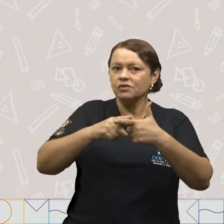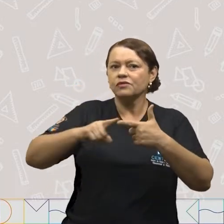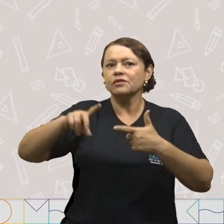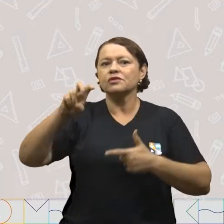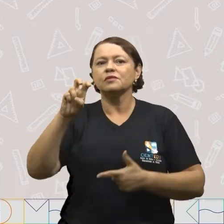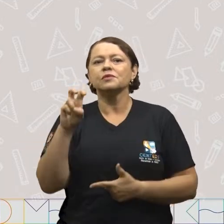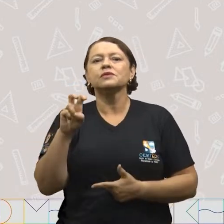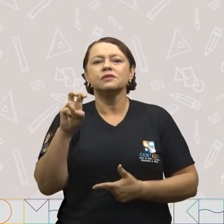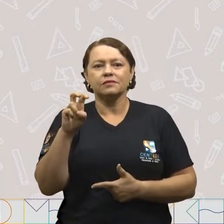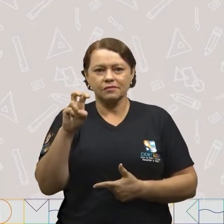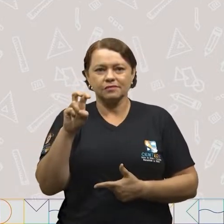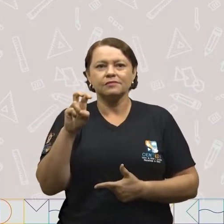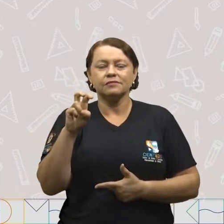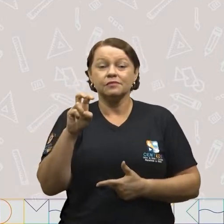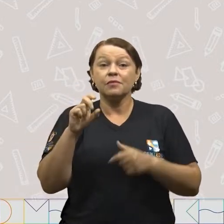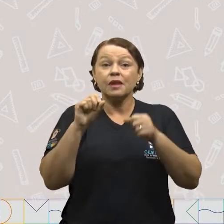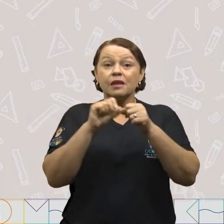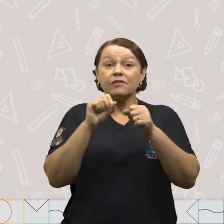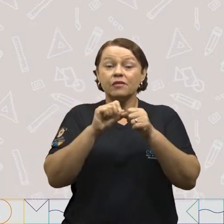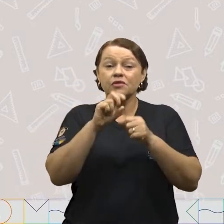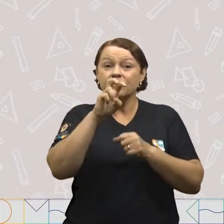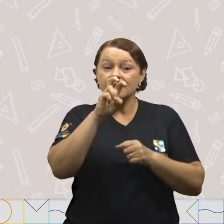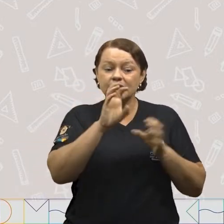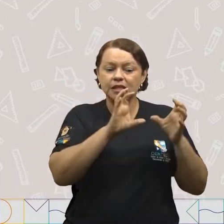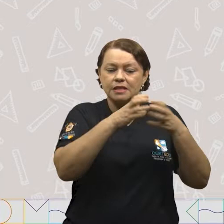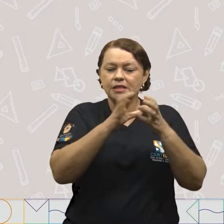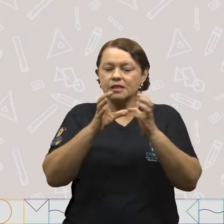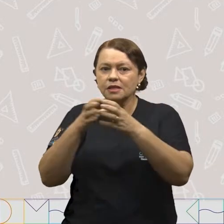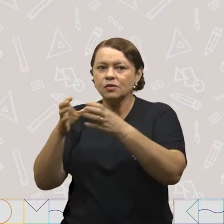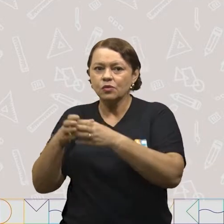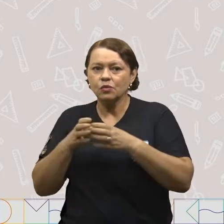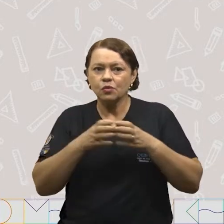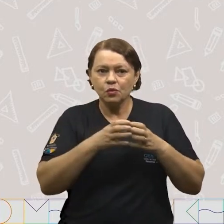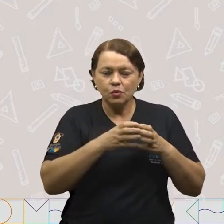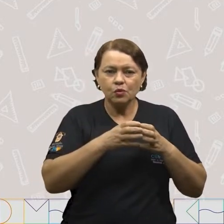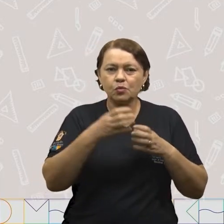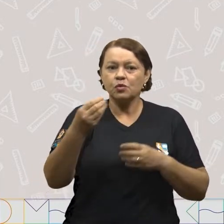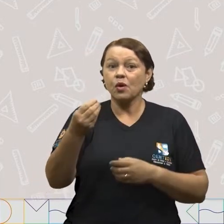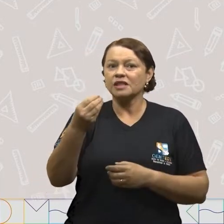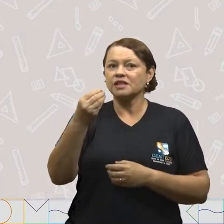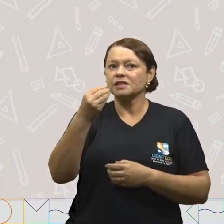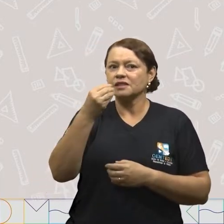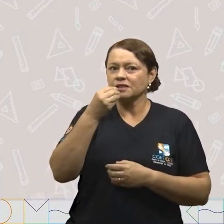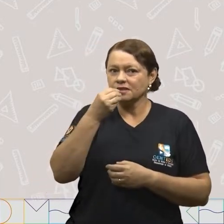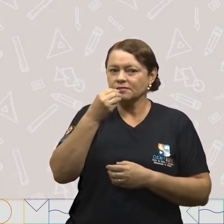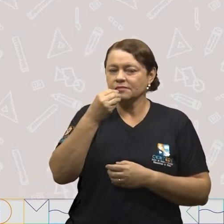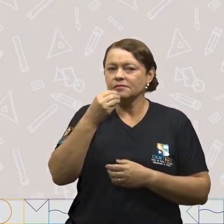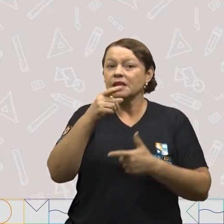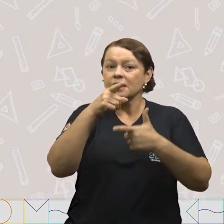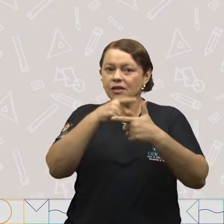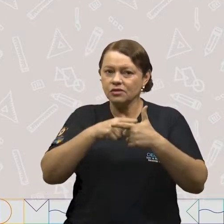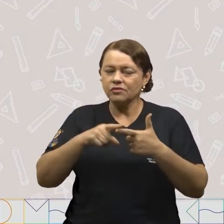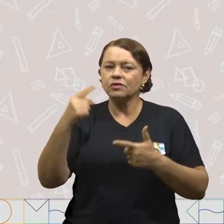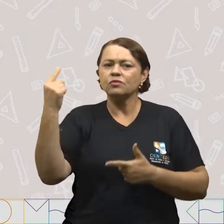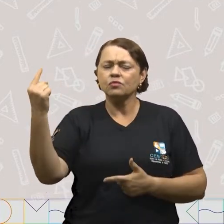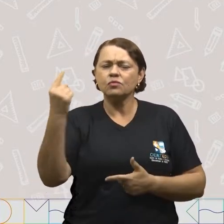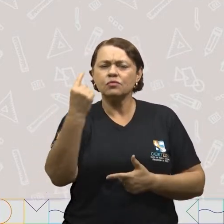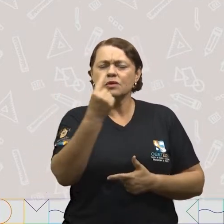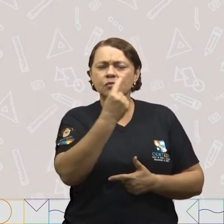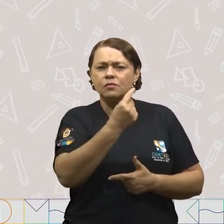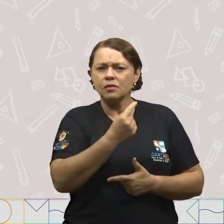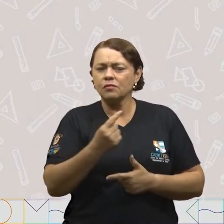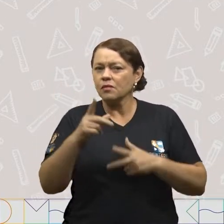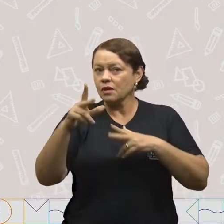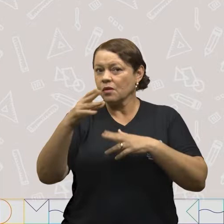E vamos fazer cinco grupos com as cenouras e dividi-las uma a uma.